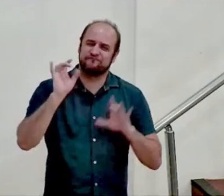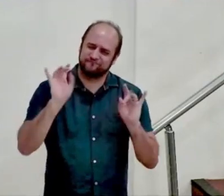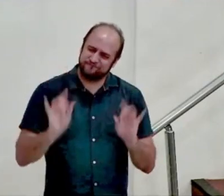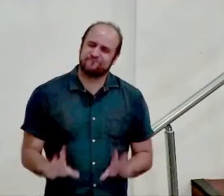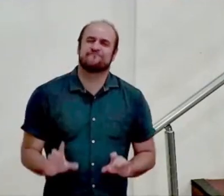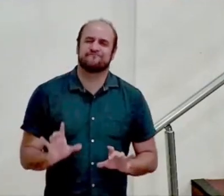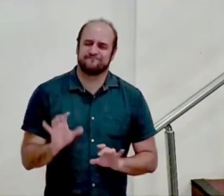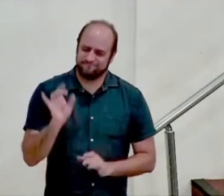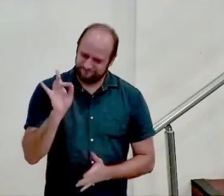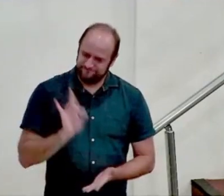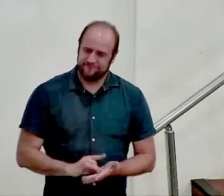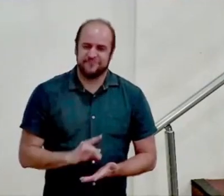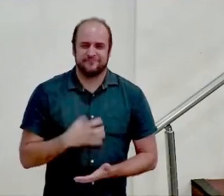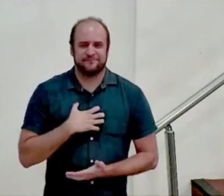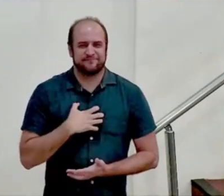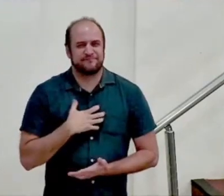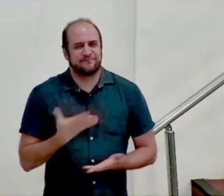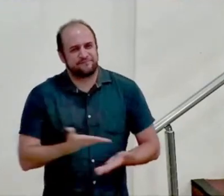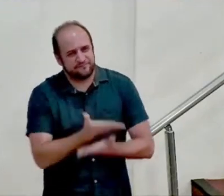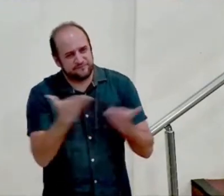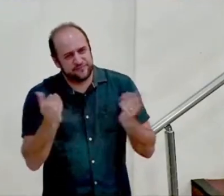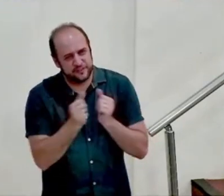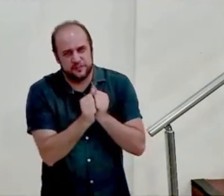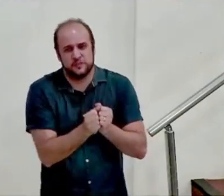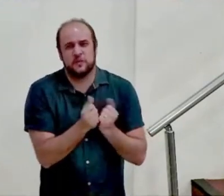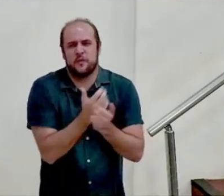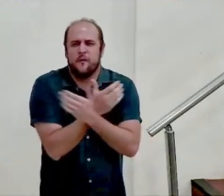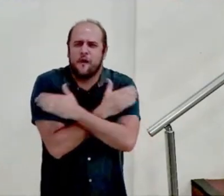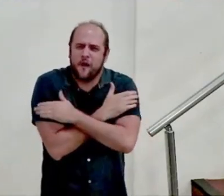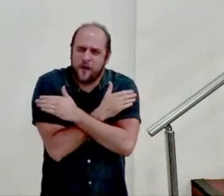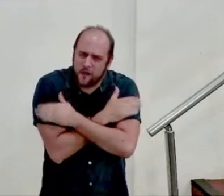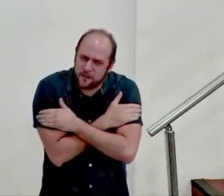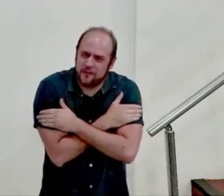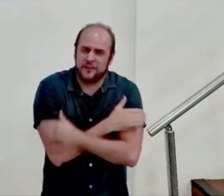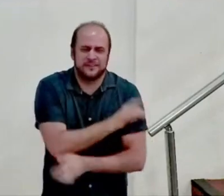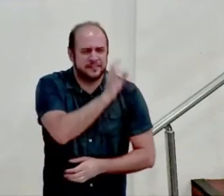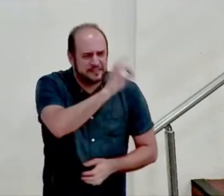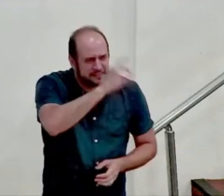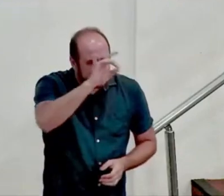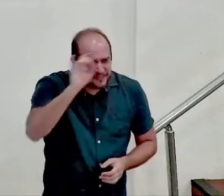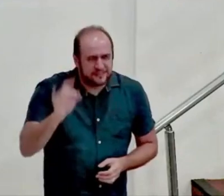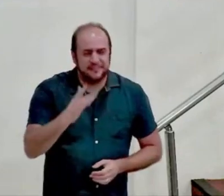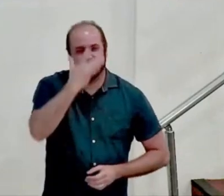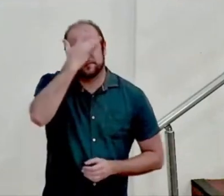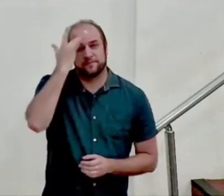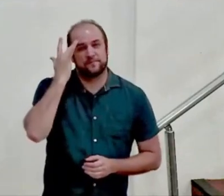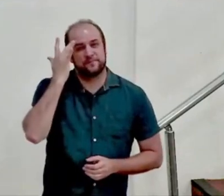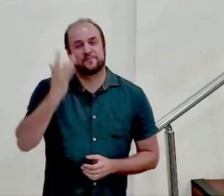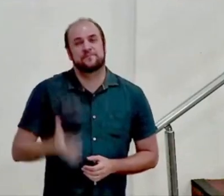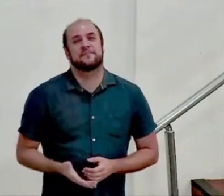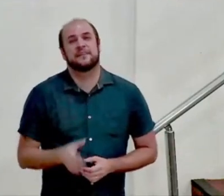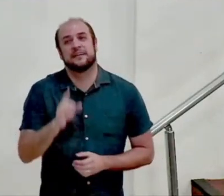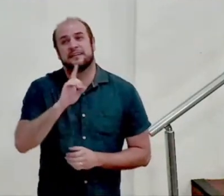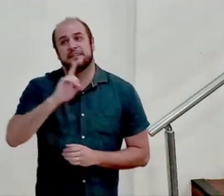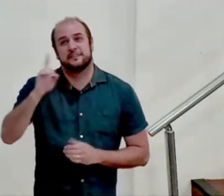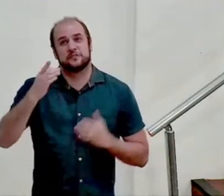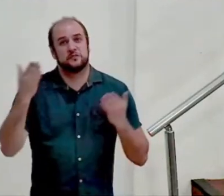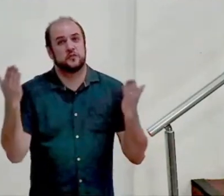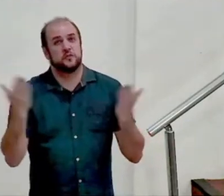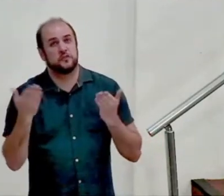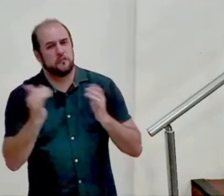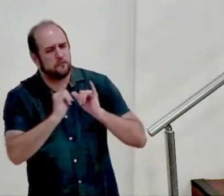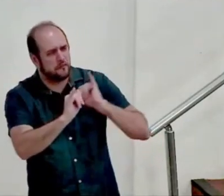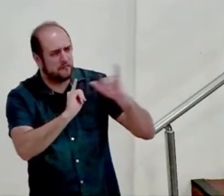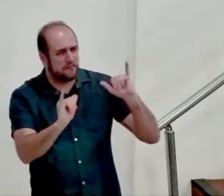é um privilégio estar aqui com os irmãos nessa noite. Um abraço muito apertado em cada um dos amados irmãos, que Deus nessa noite fale